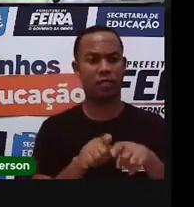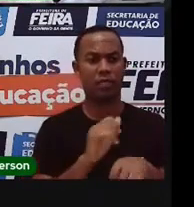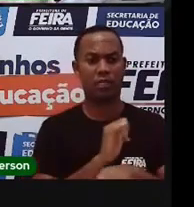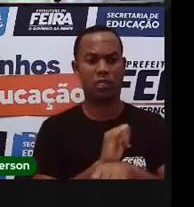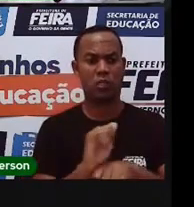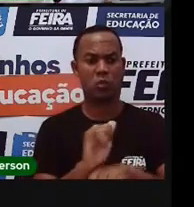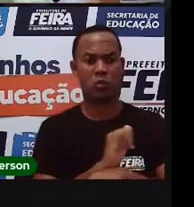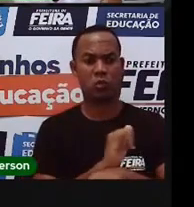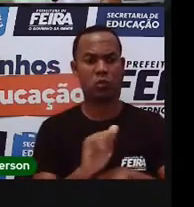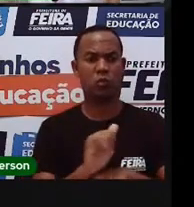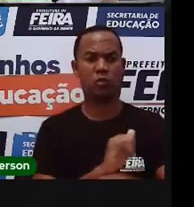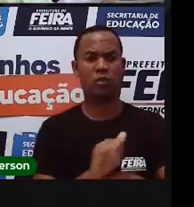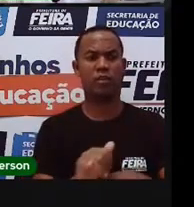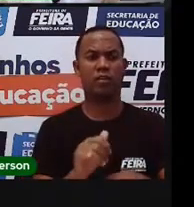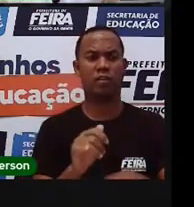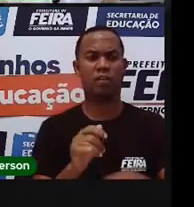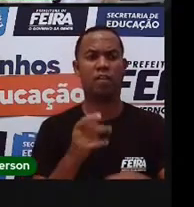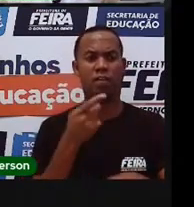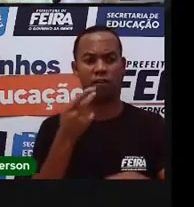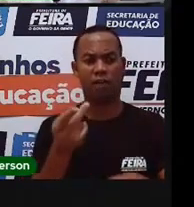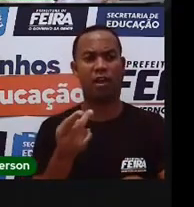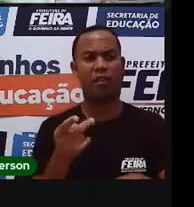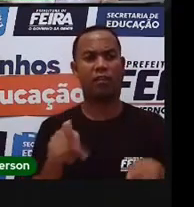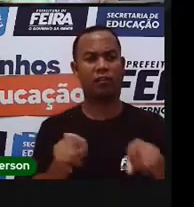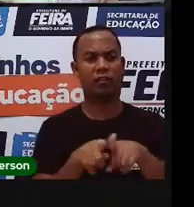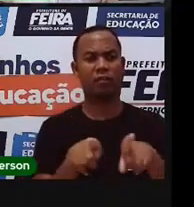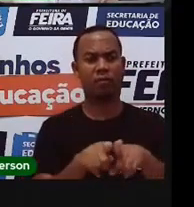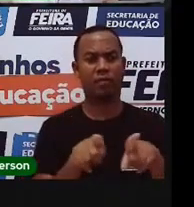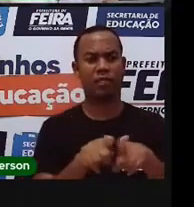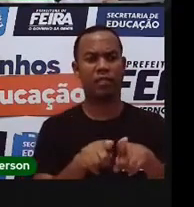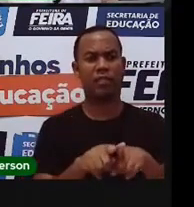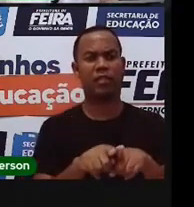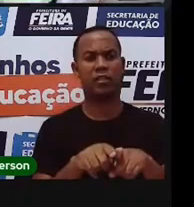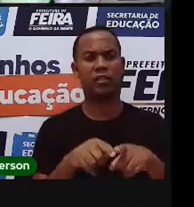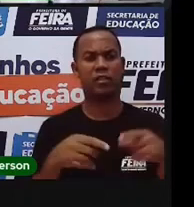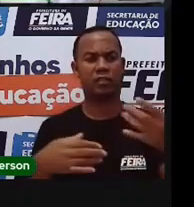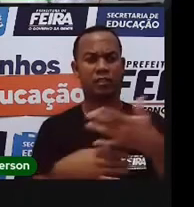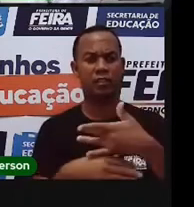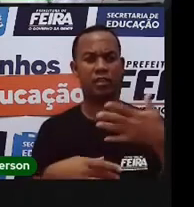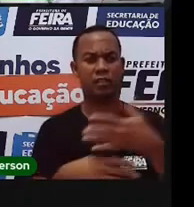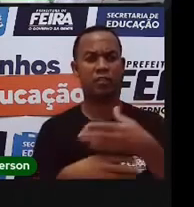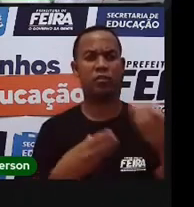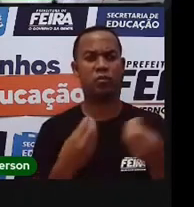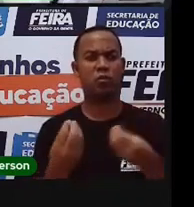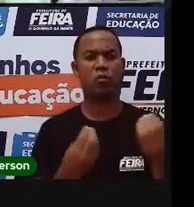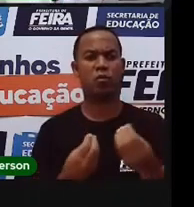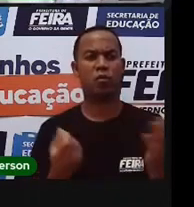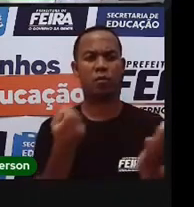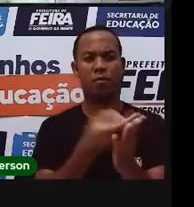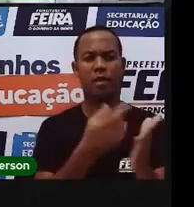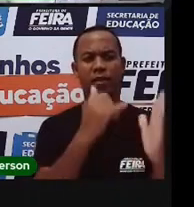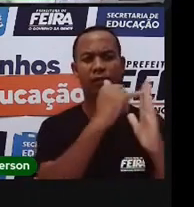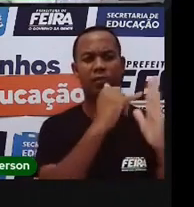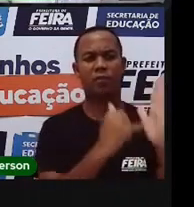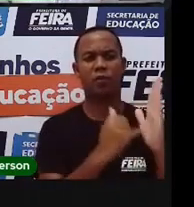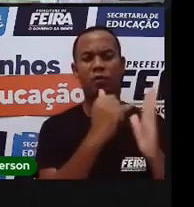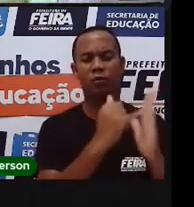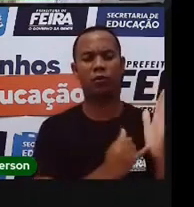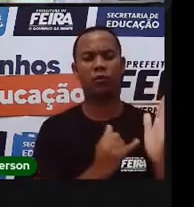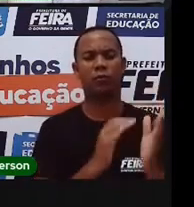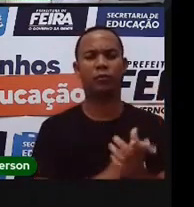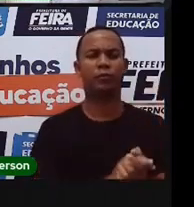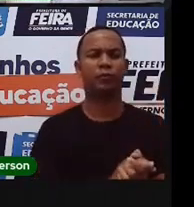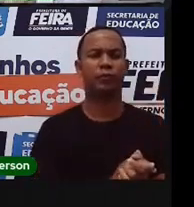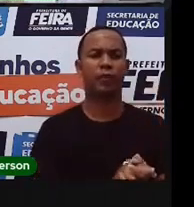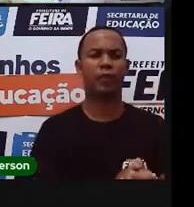chamadas que são referentes ao IPTU da nossa cidade. Certinho? Bom, e com